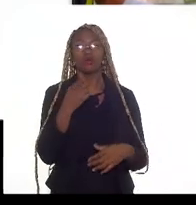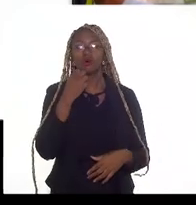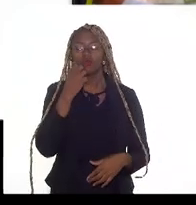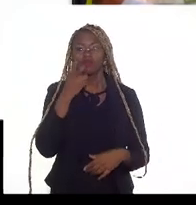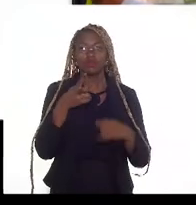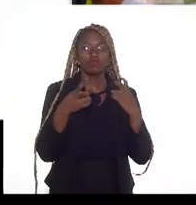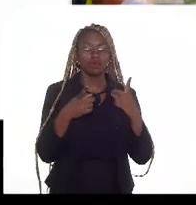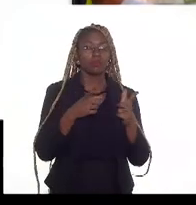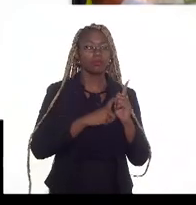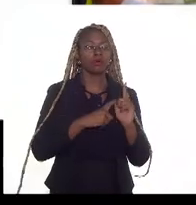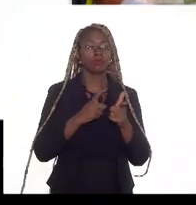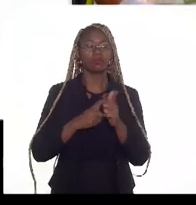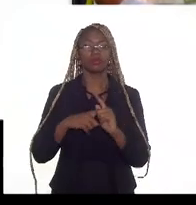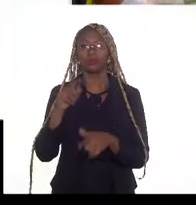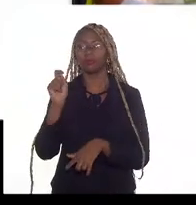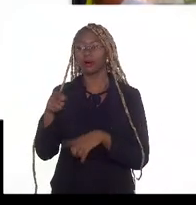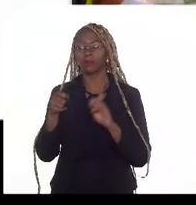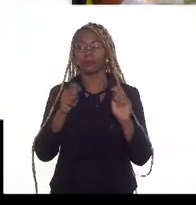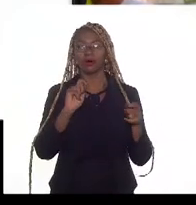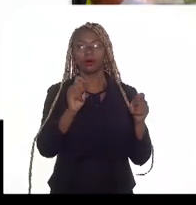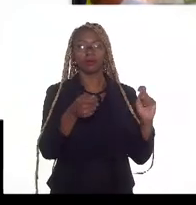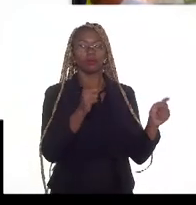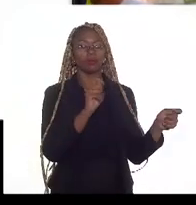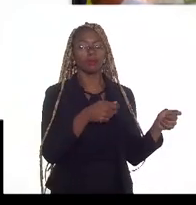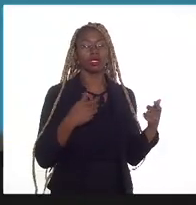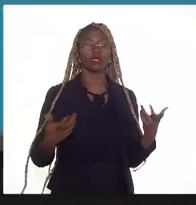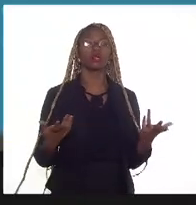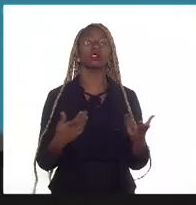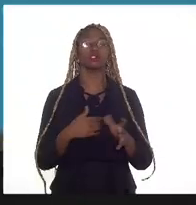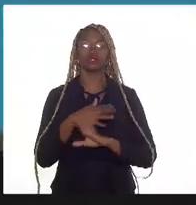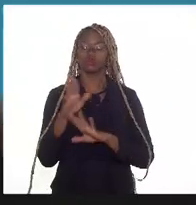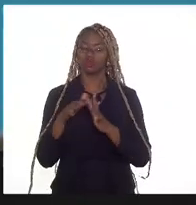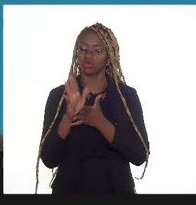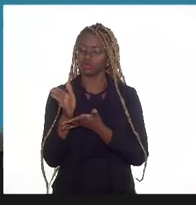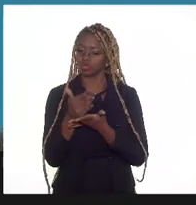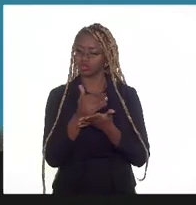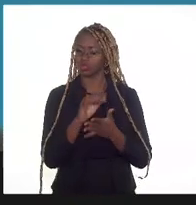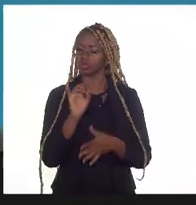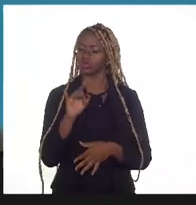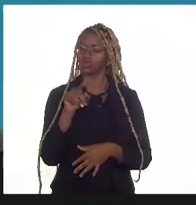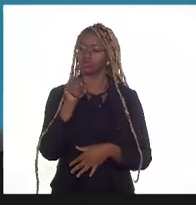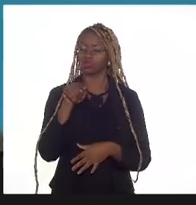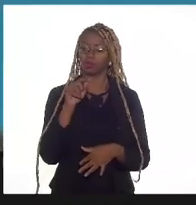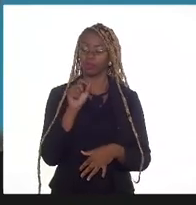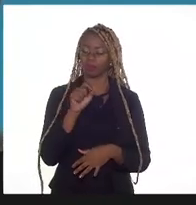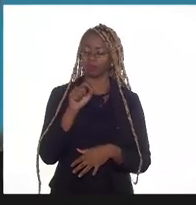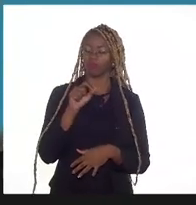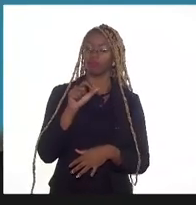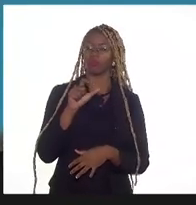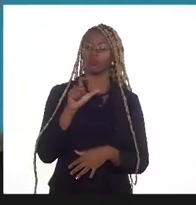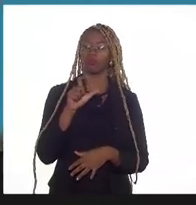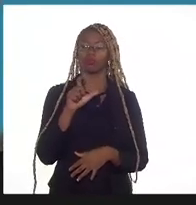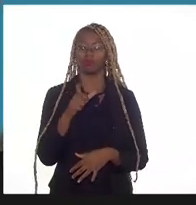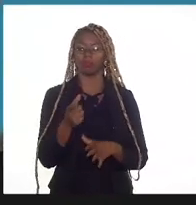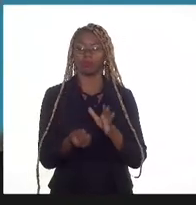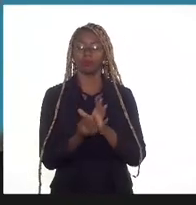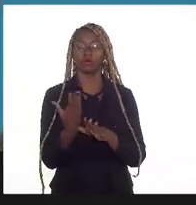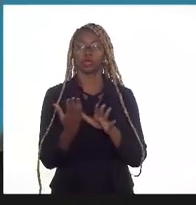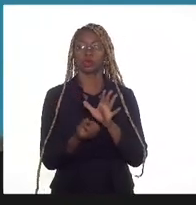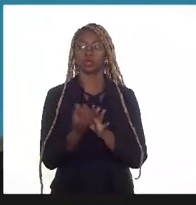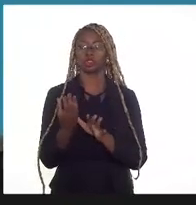diretos, indiretos, imposto de renda, enfim, toda arrecadação ocasionada só por esse aumento de produção